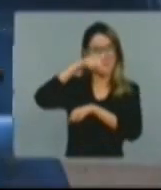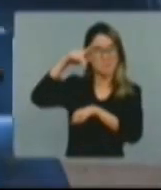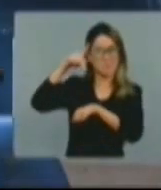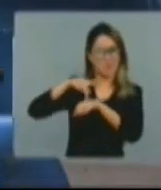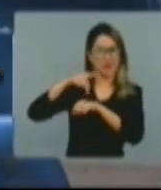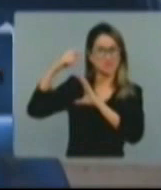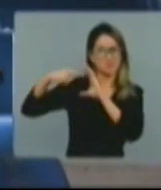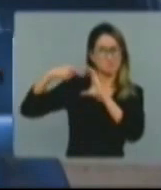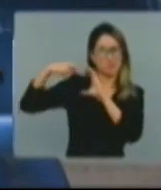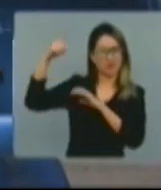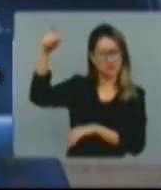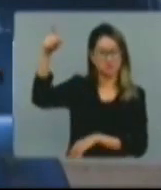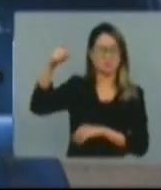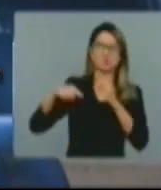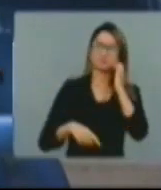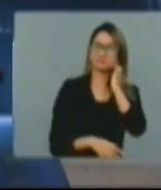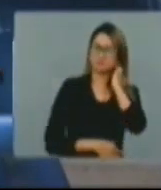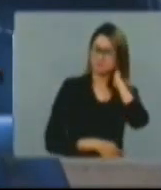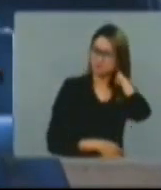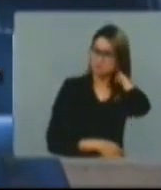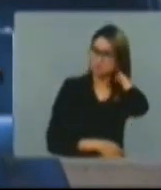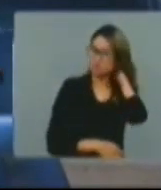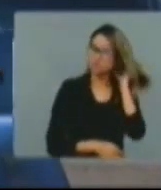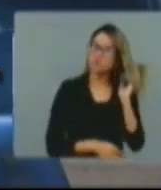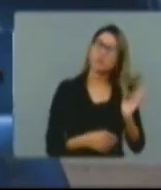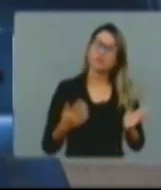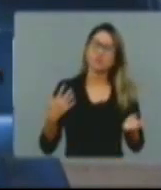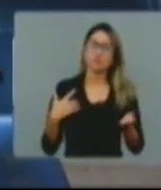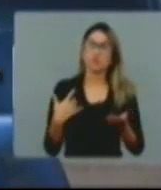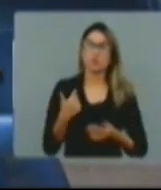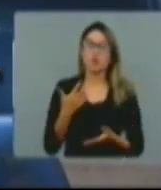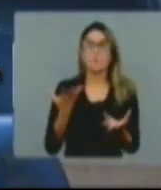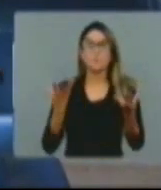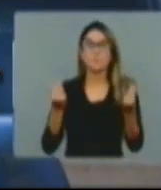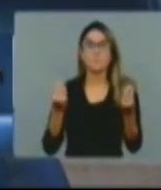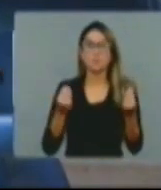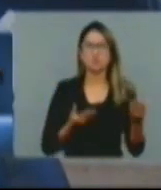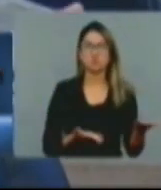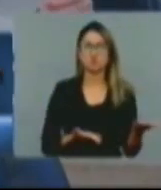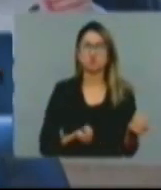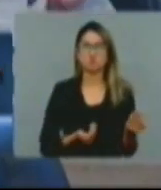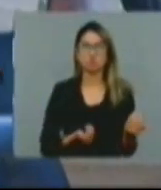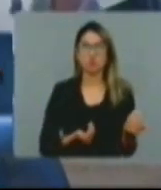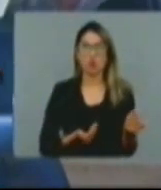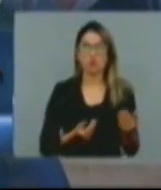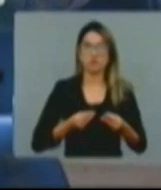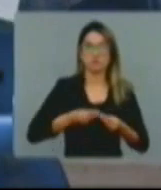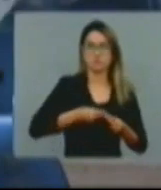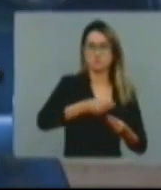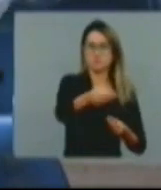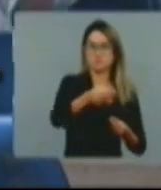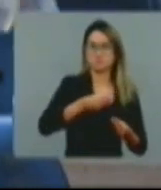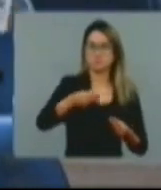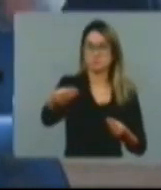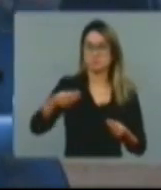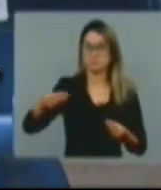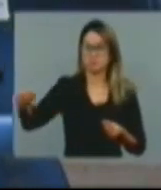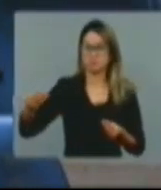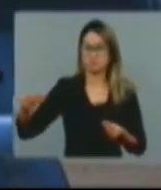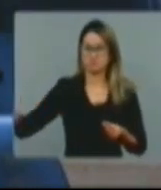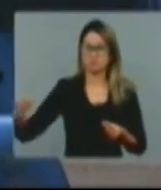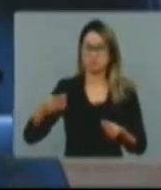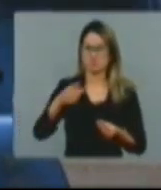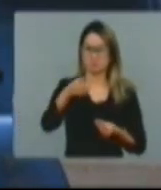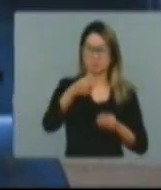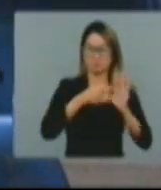Recebi de mais de 100 adolescentes panfletando, fazendo blitz e mostraram esse